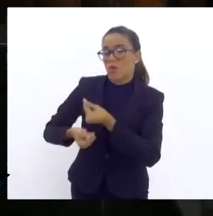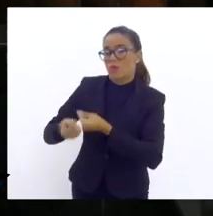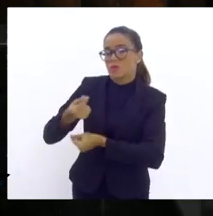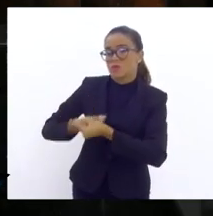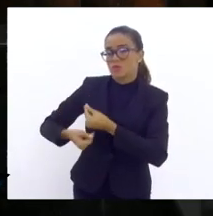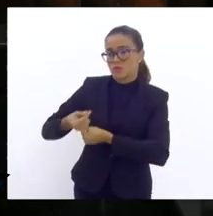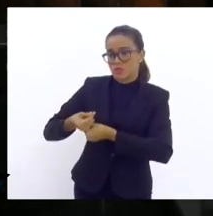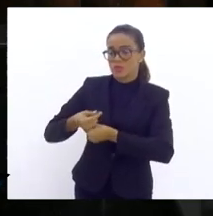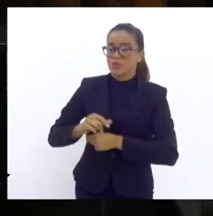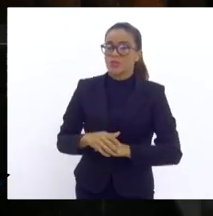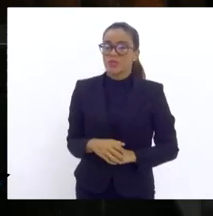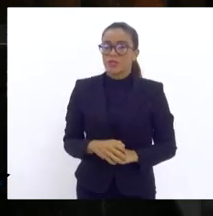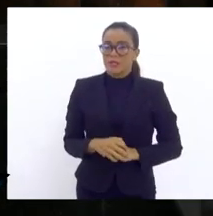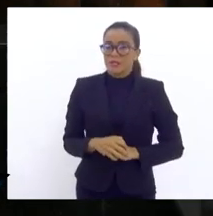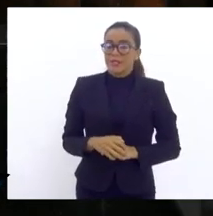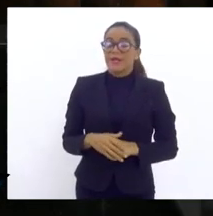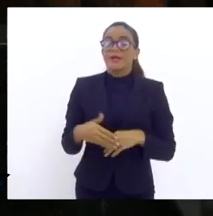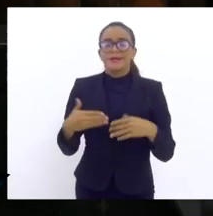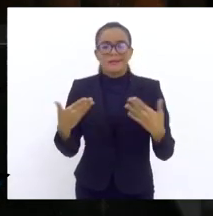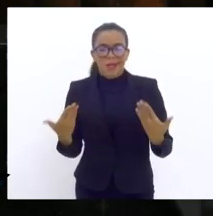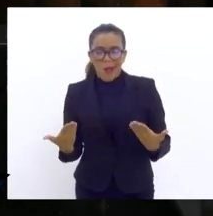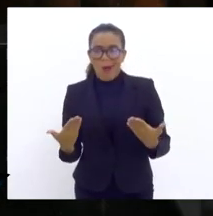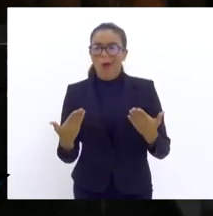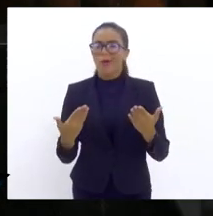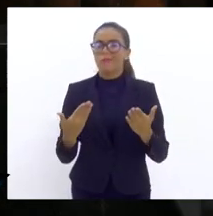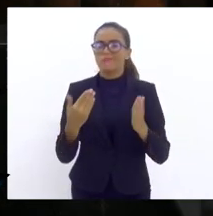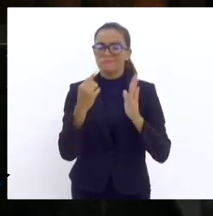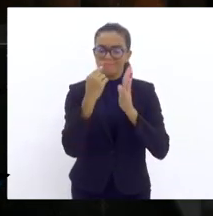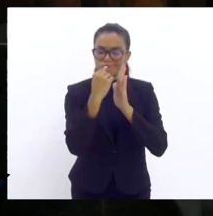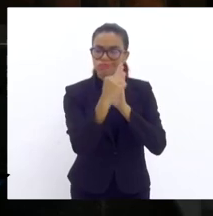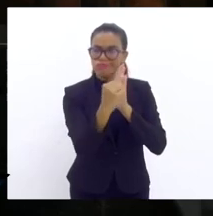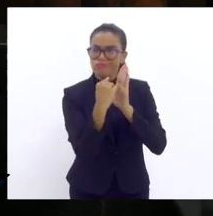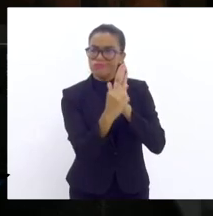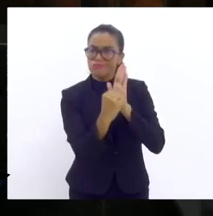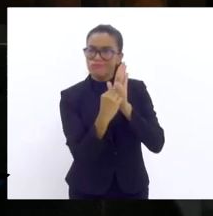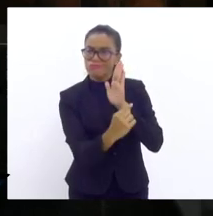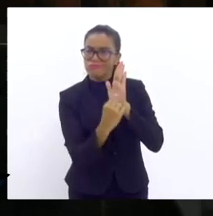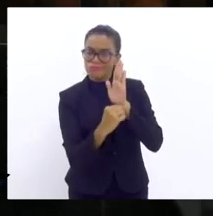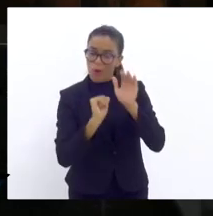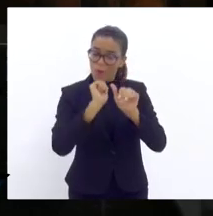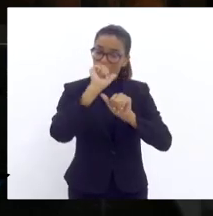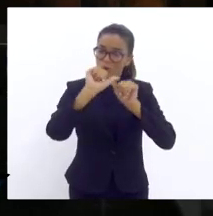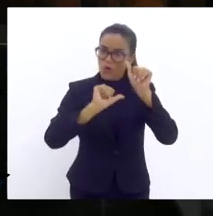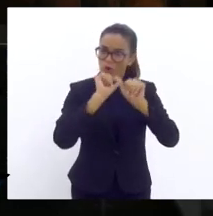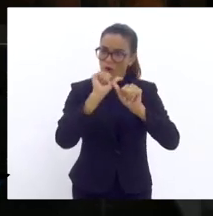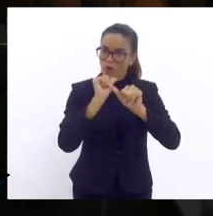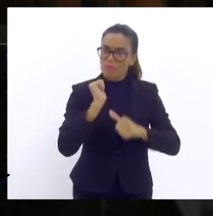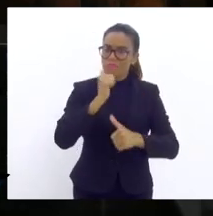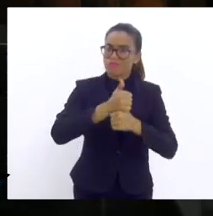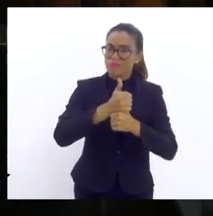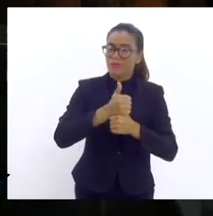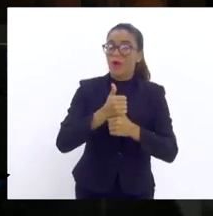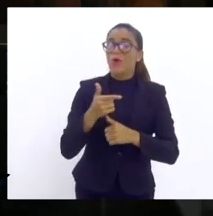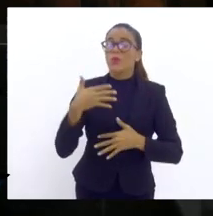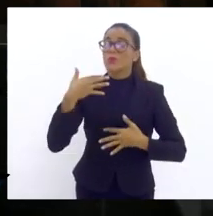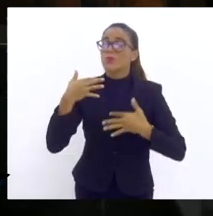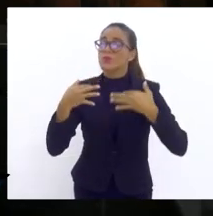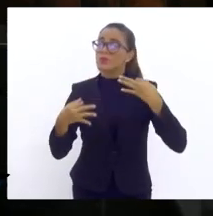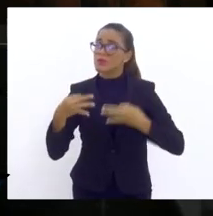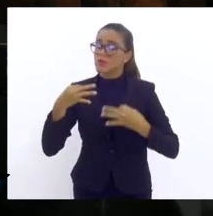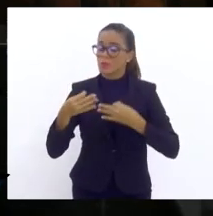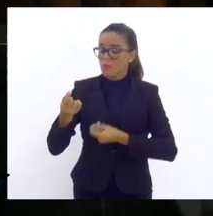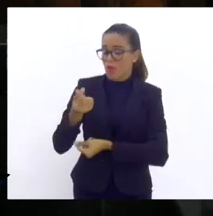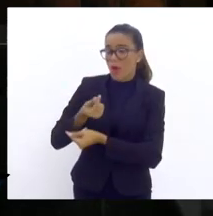E essas cláusulas refeitas e o Tribunal de Contas não concluiu a sua